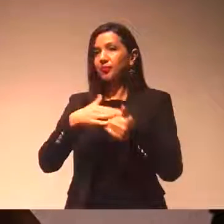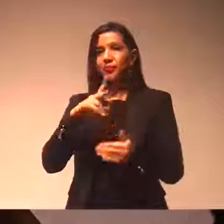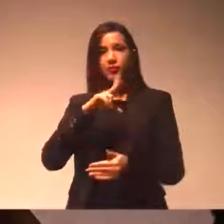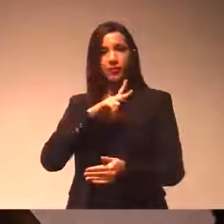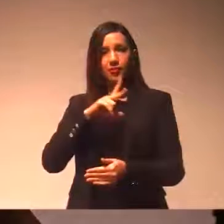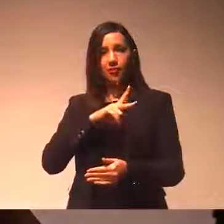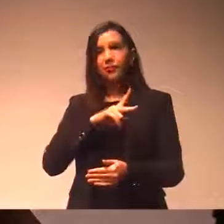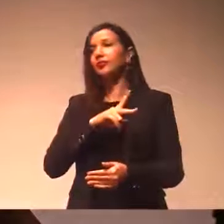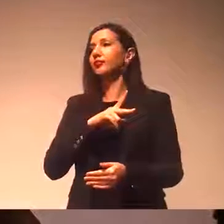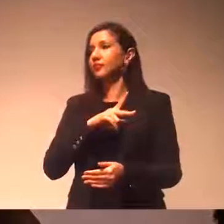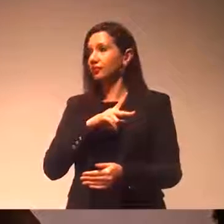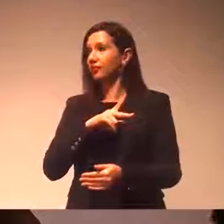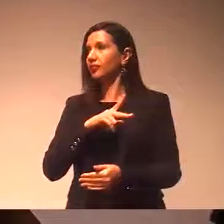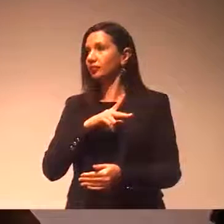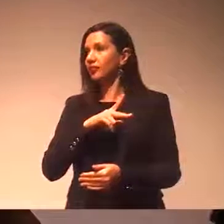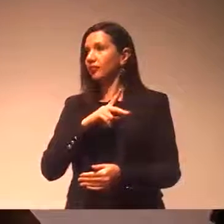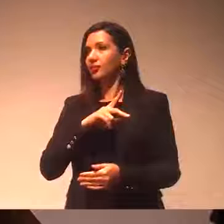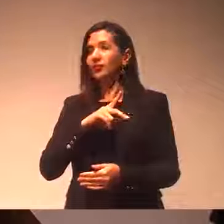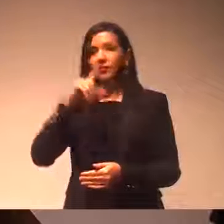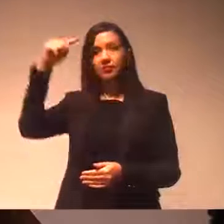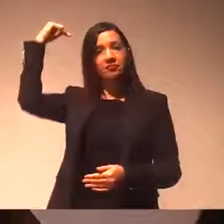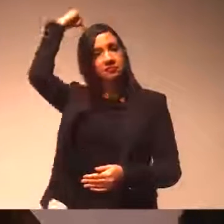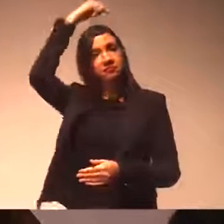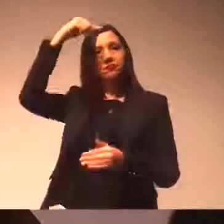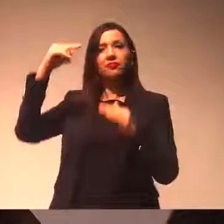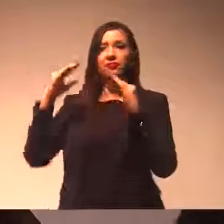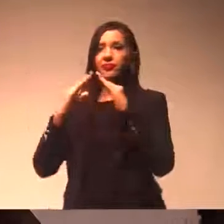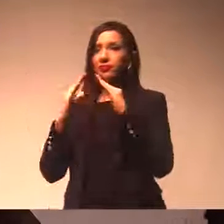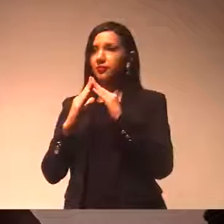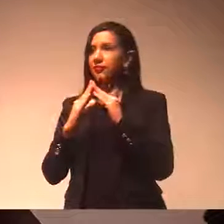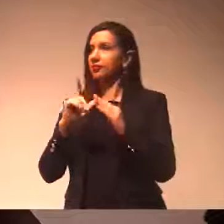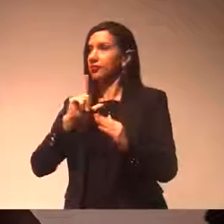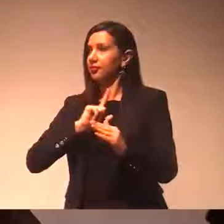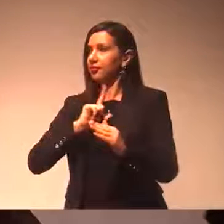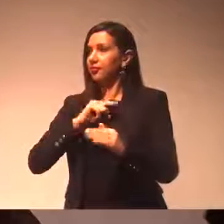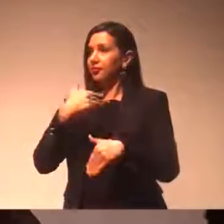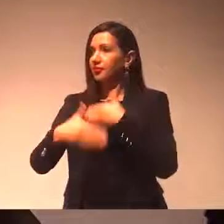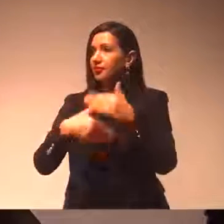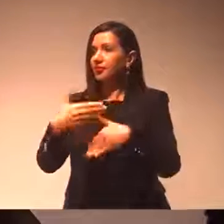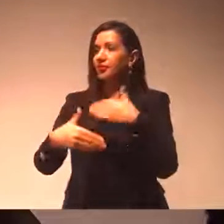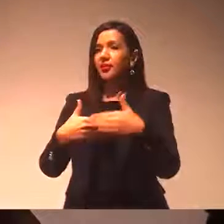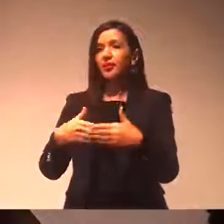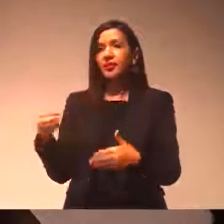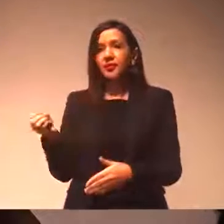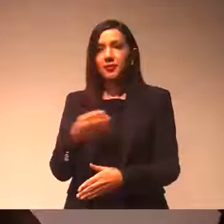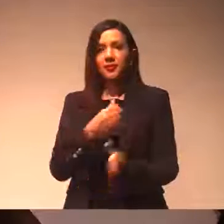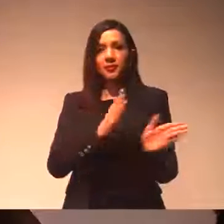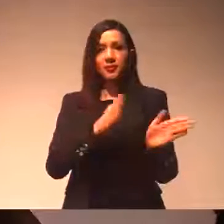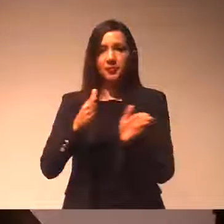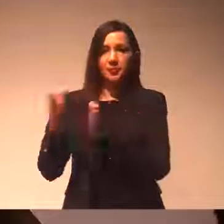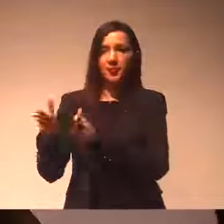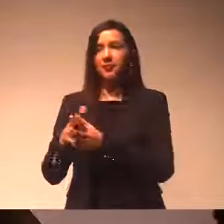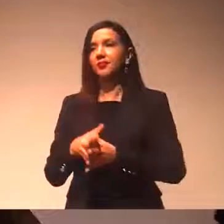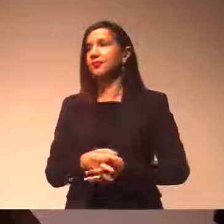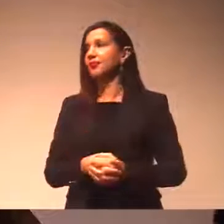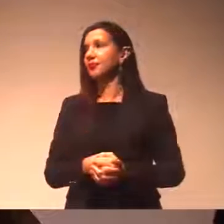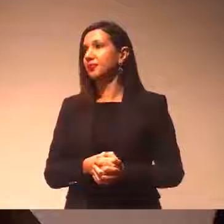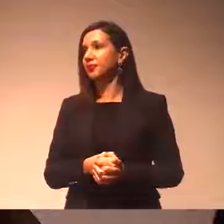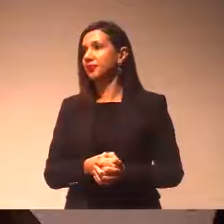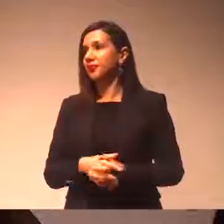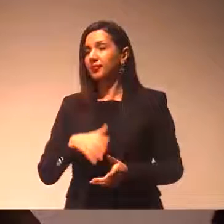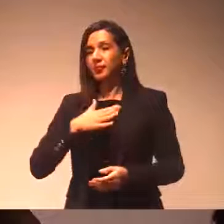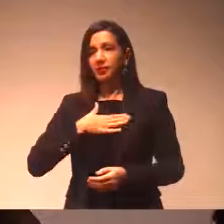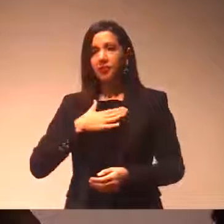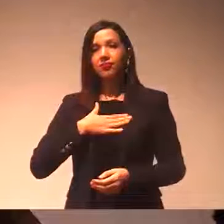quero crer que não, depois de tudo que a nossa Santa Casa já viveu, já passou, está em uma nova fase. A princípio eu